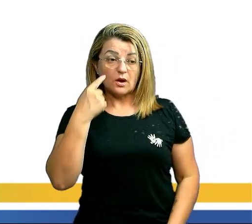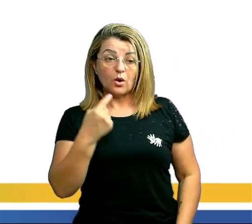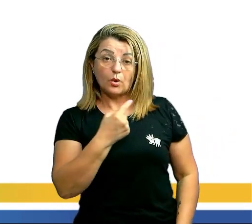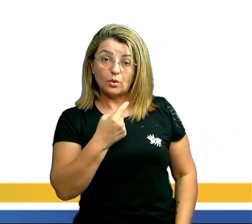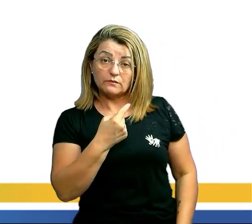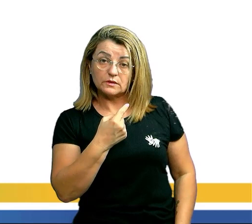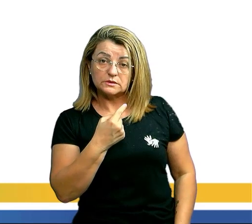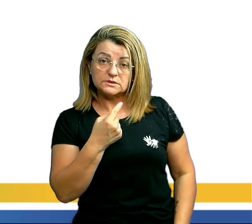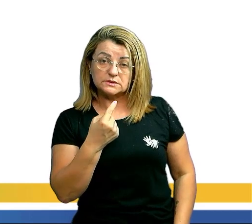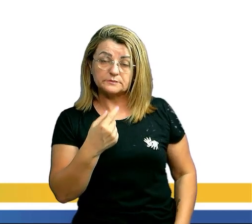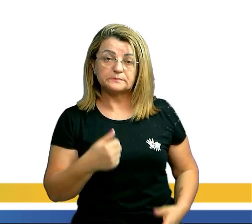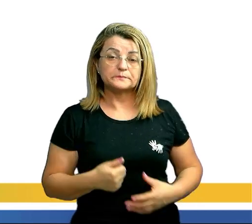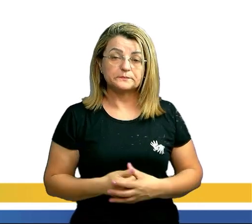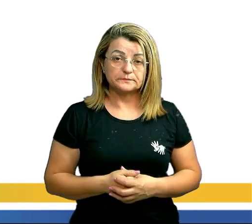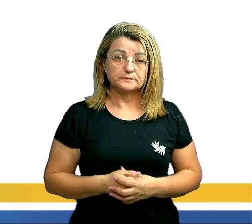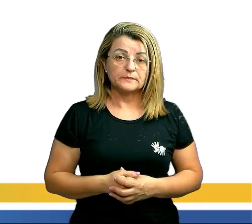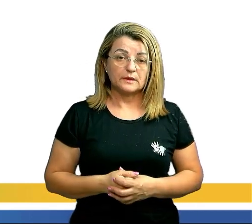acontecer.